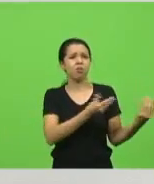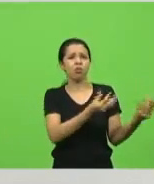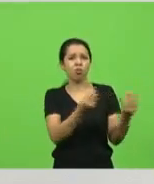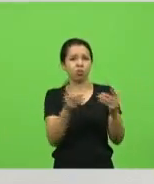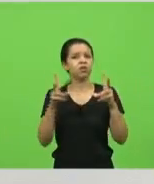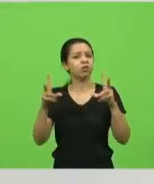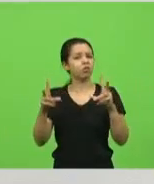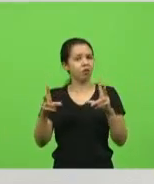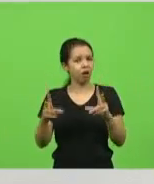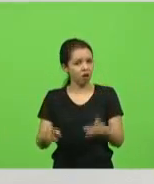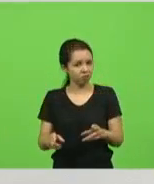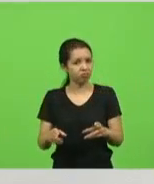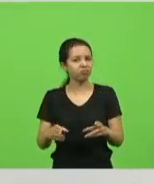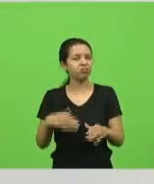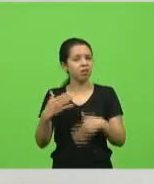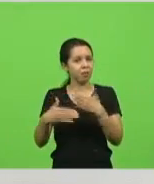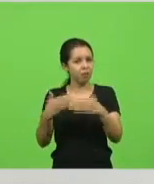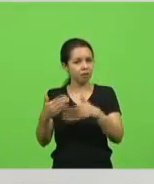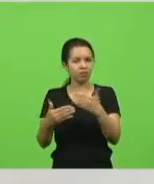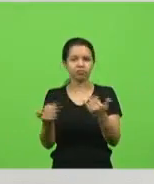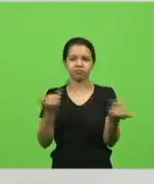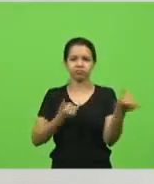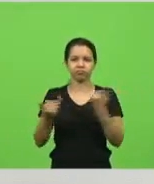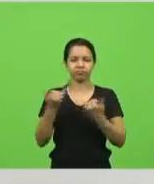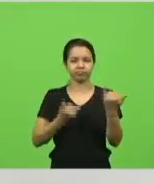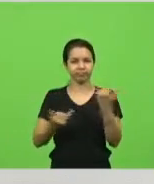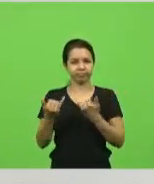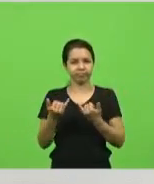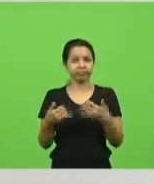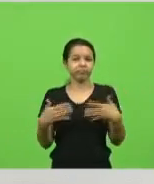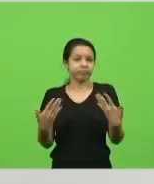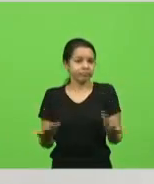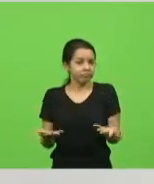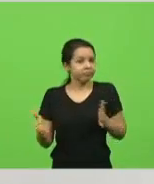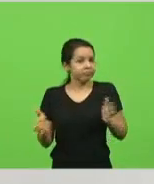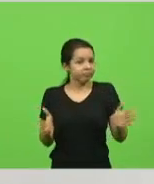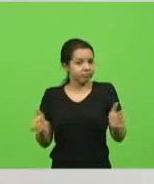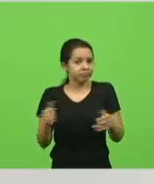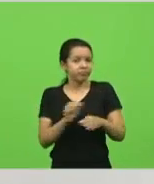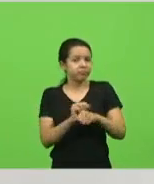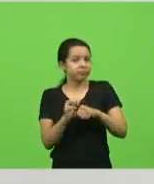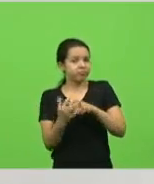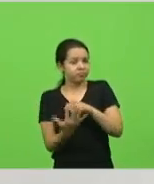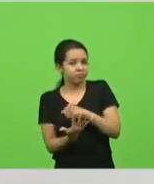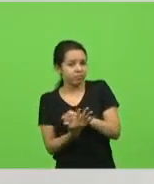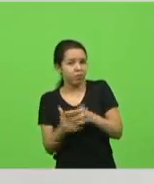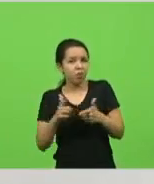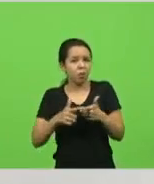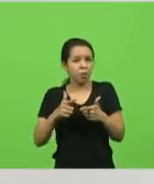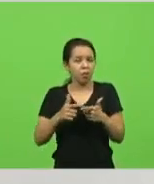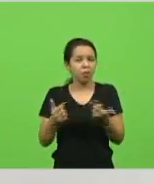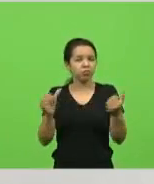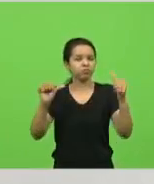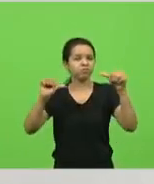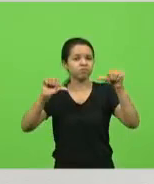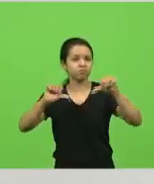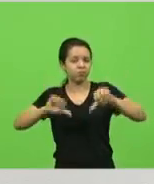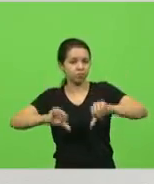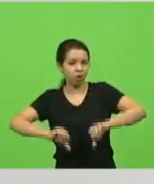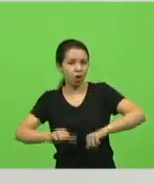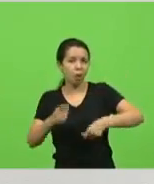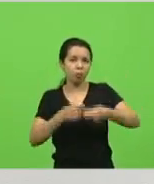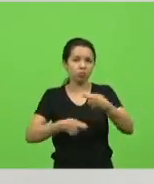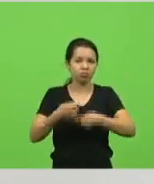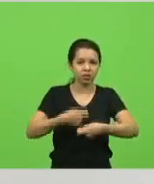nesse momento de pandemia, num momento caótico que a gente vive, de uma crise econômica, de uma crise política, de uma crise aguda, agônica, uma